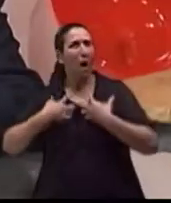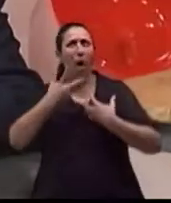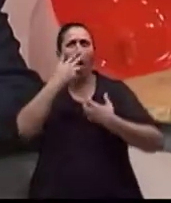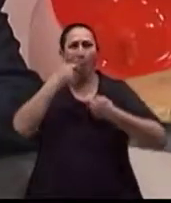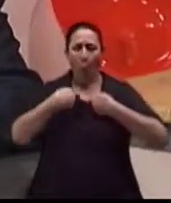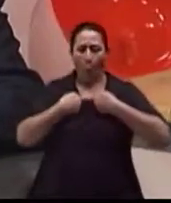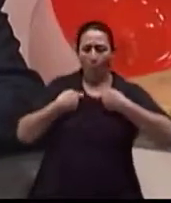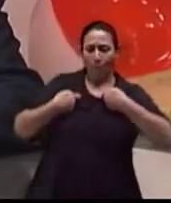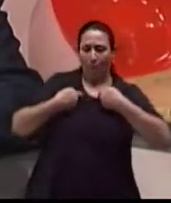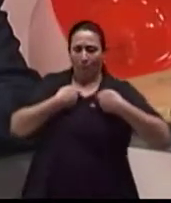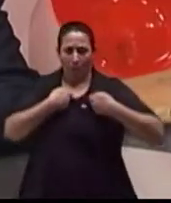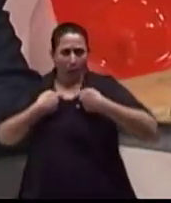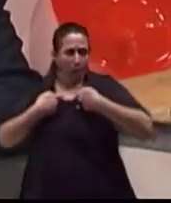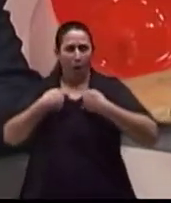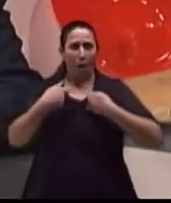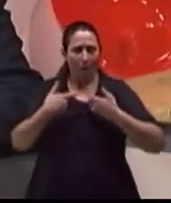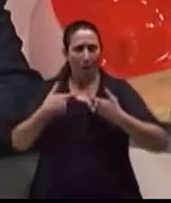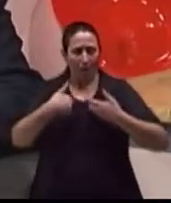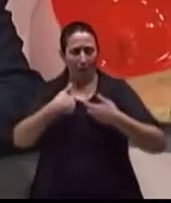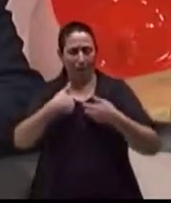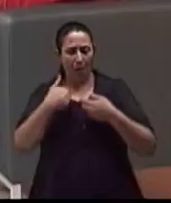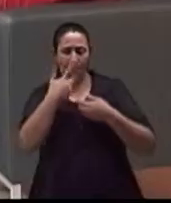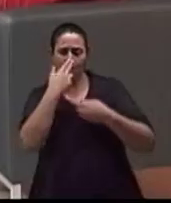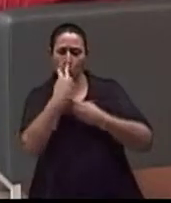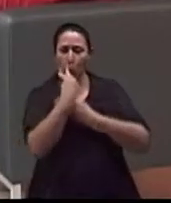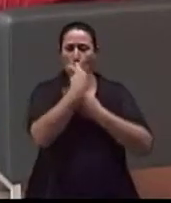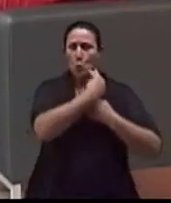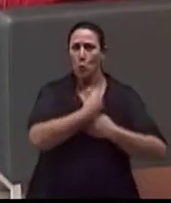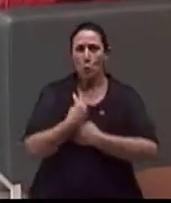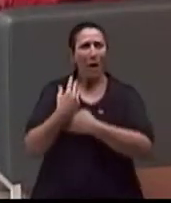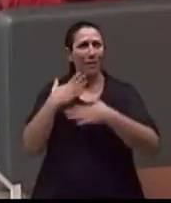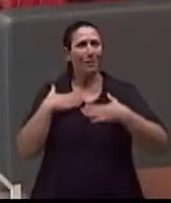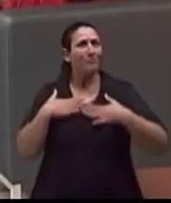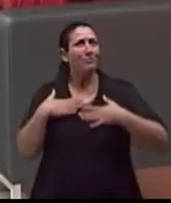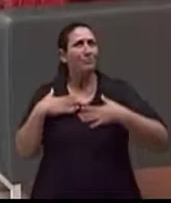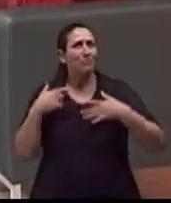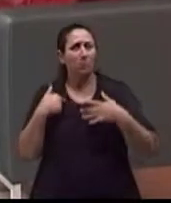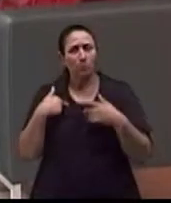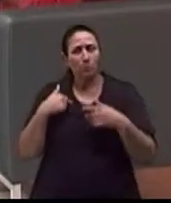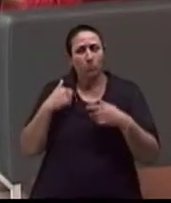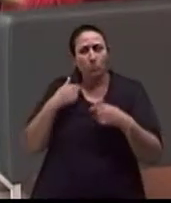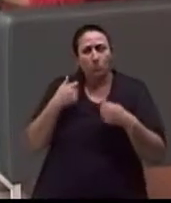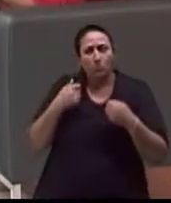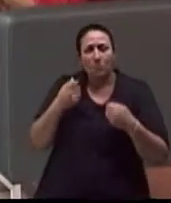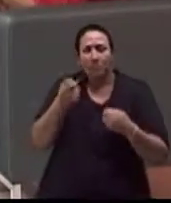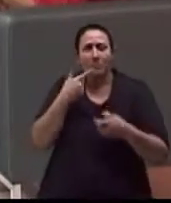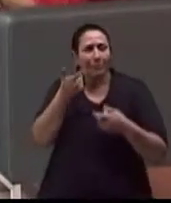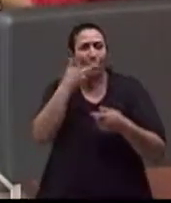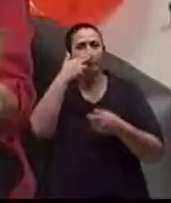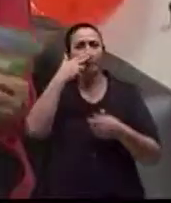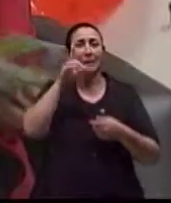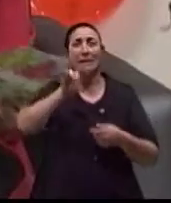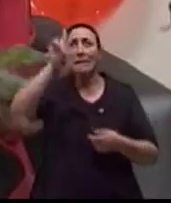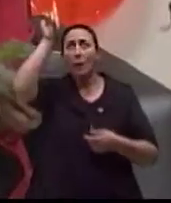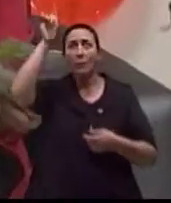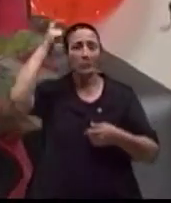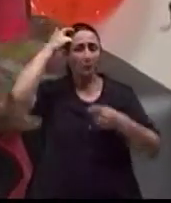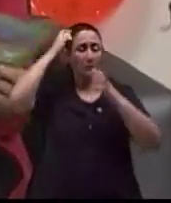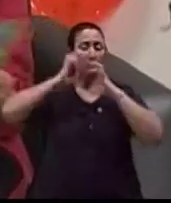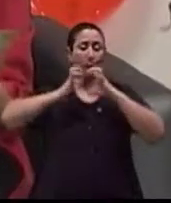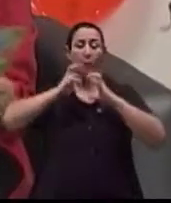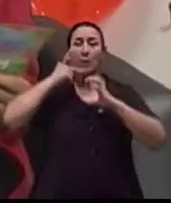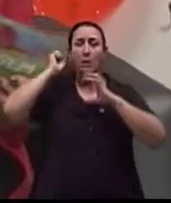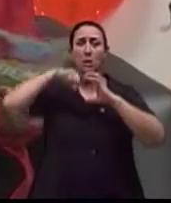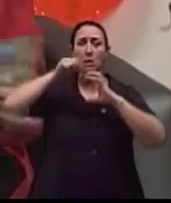sexualidade. E isso é mensagem para o cérebro, o cérebro só diz sim. Exato. Tem aquela história, né? Que diz que Deus e o cérebro só dizem sim.